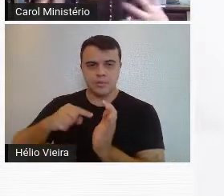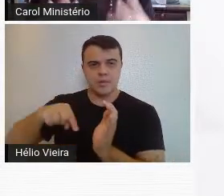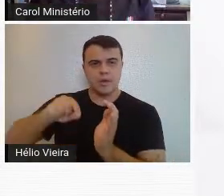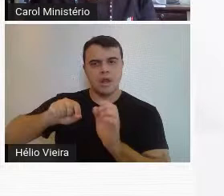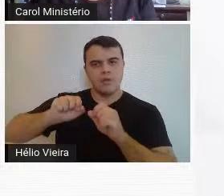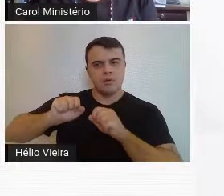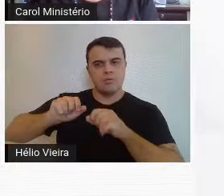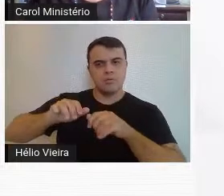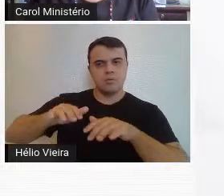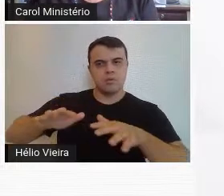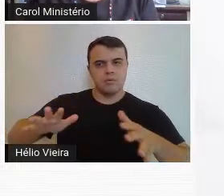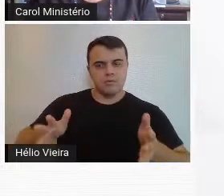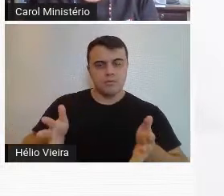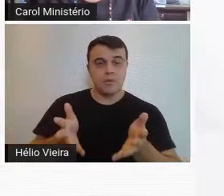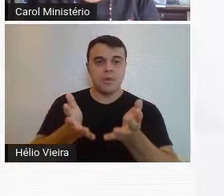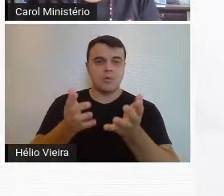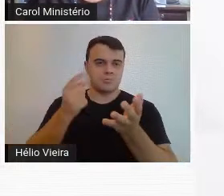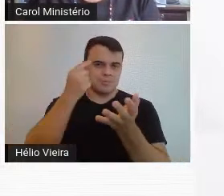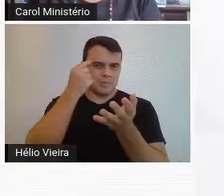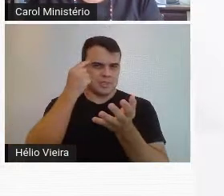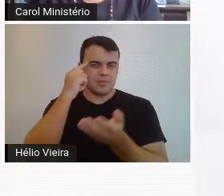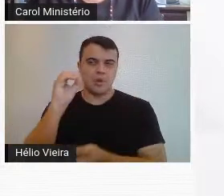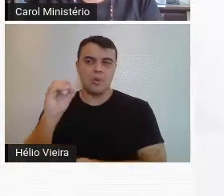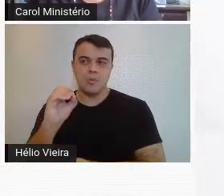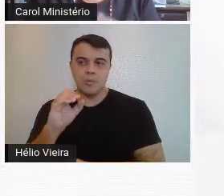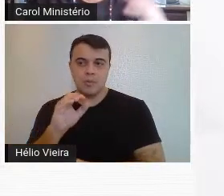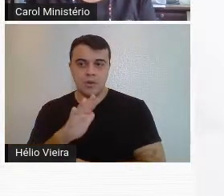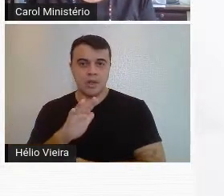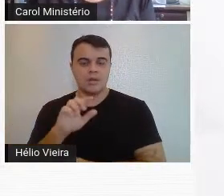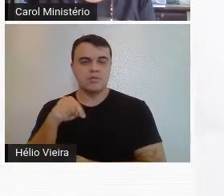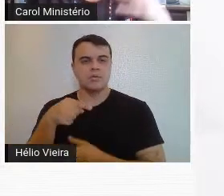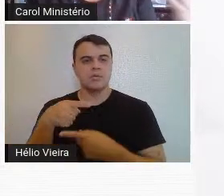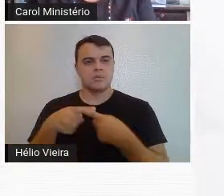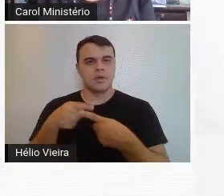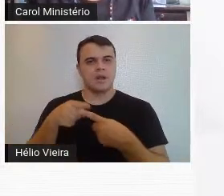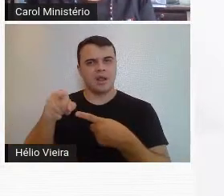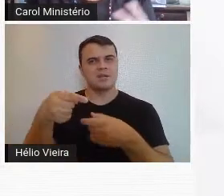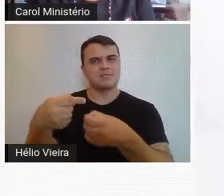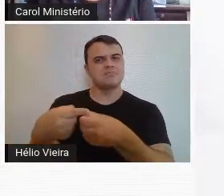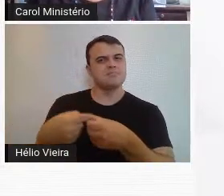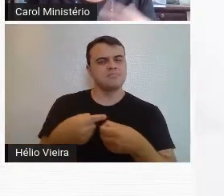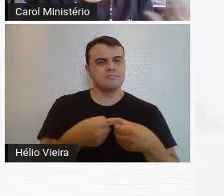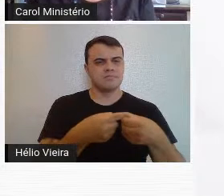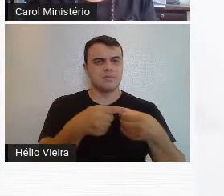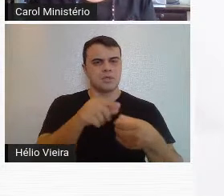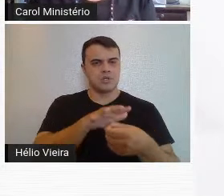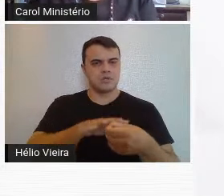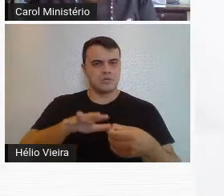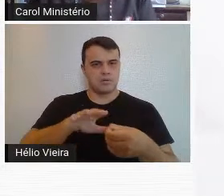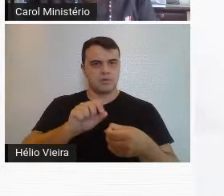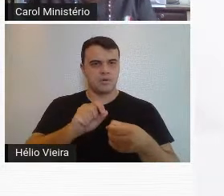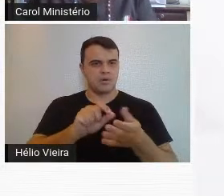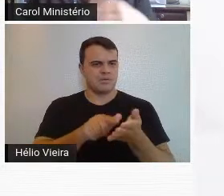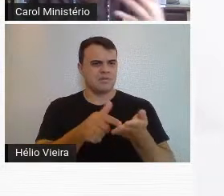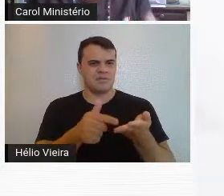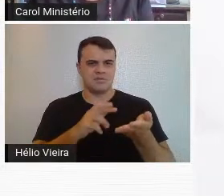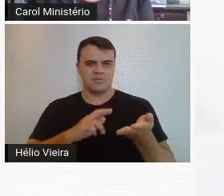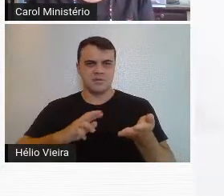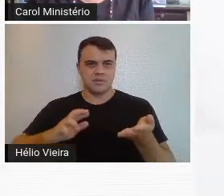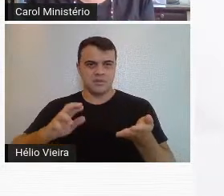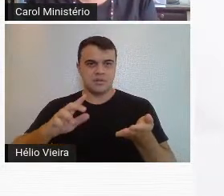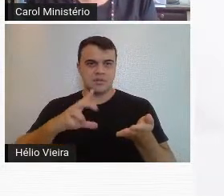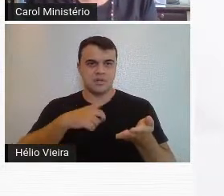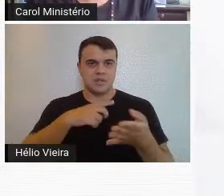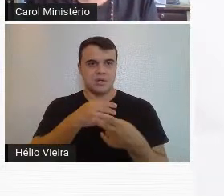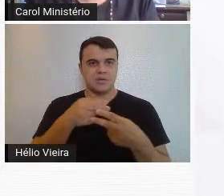fomentou esse pensamento moderno, modernista, também em Cataguases, e essa revista circulou. Inclusive, saiu